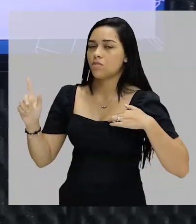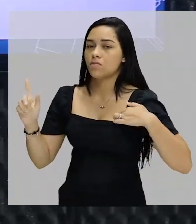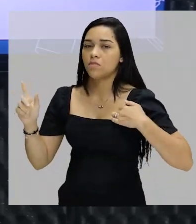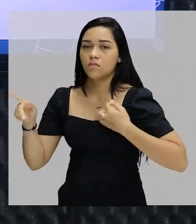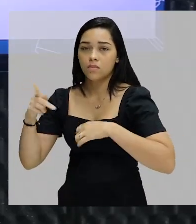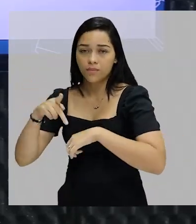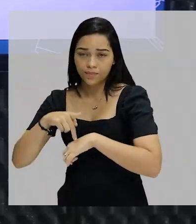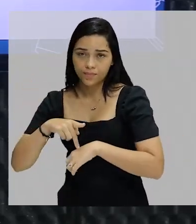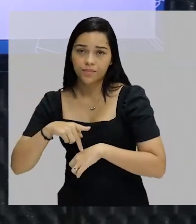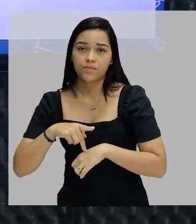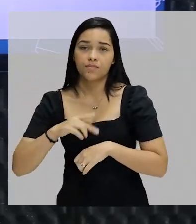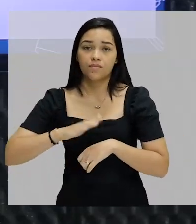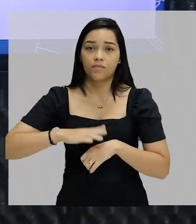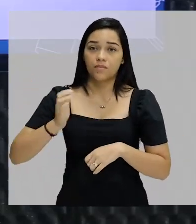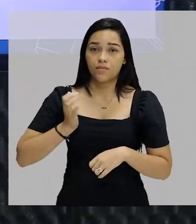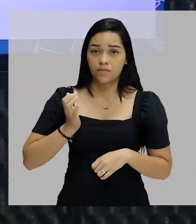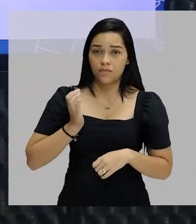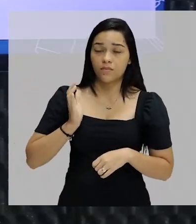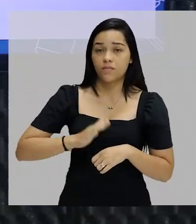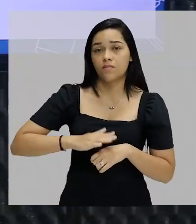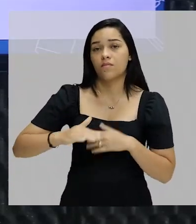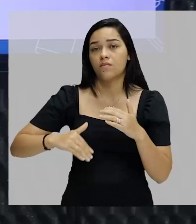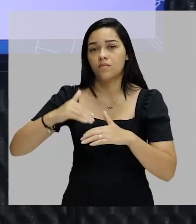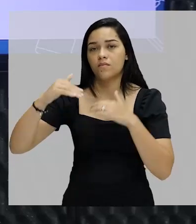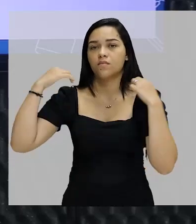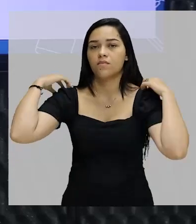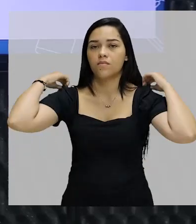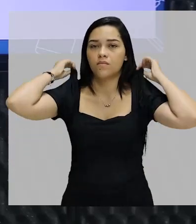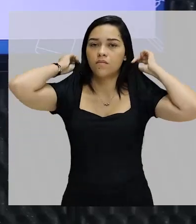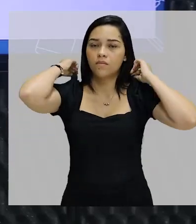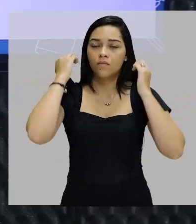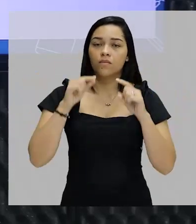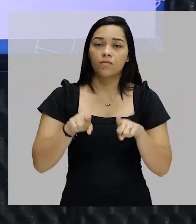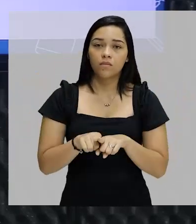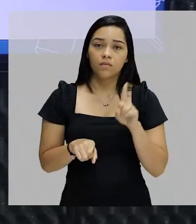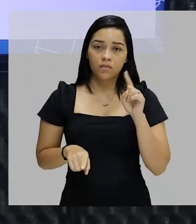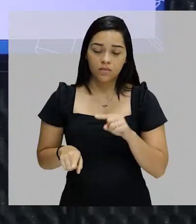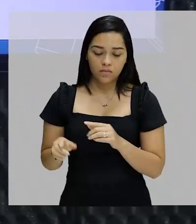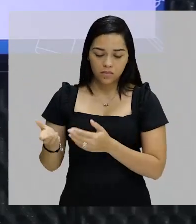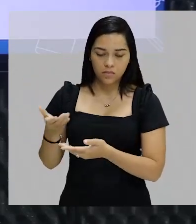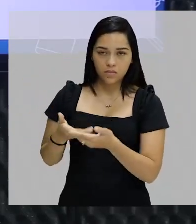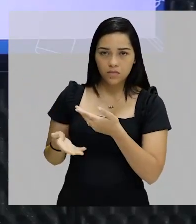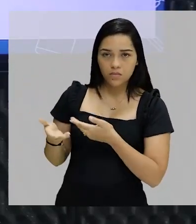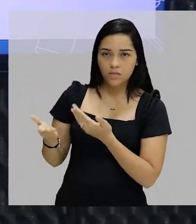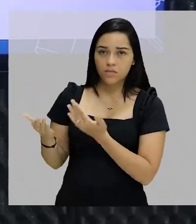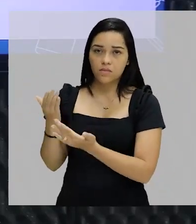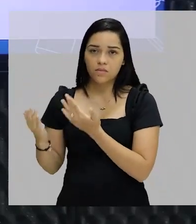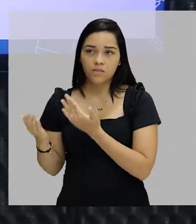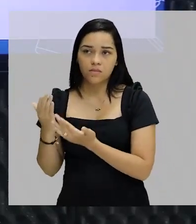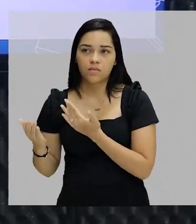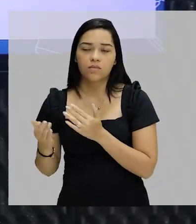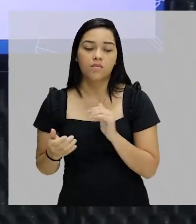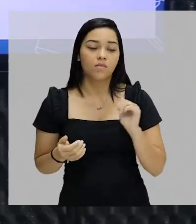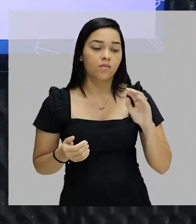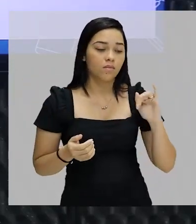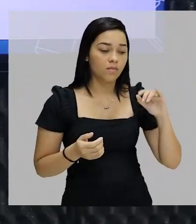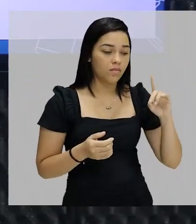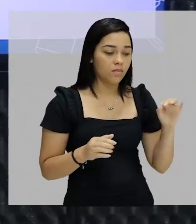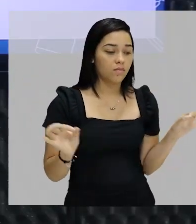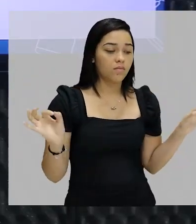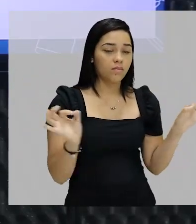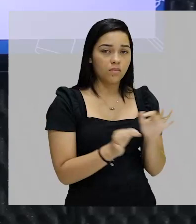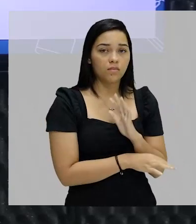que é mais rico, que é mais desenvolvido. Relativo sempre é a comparação. Absoluto é critério